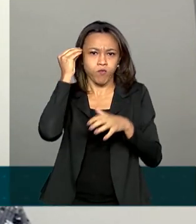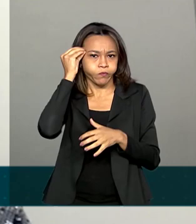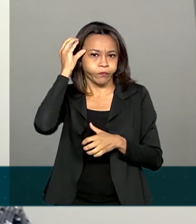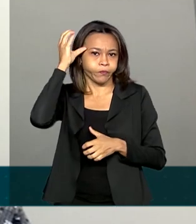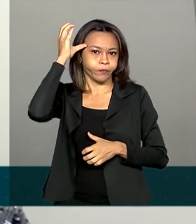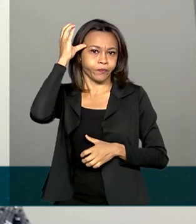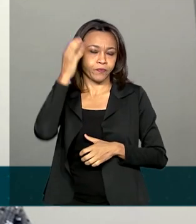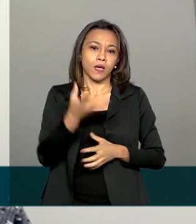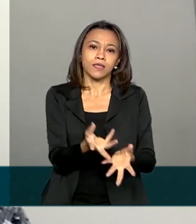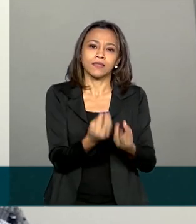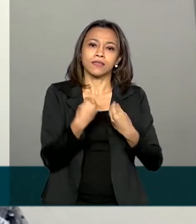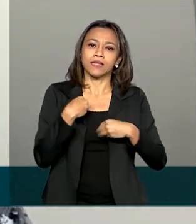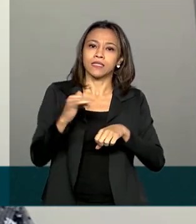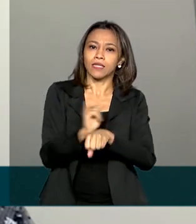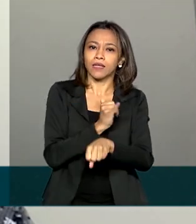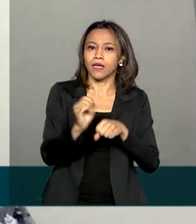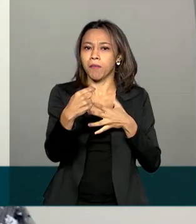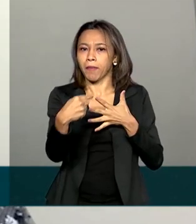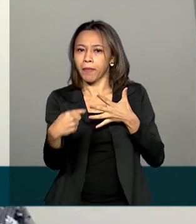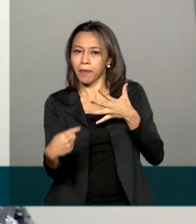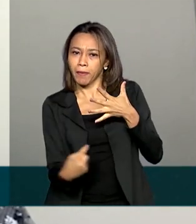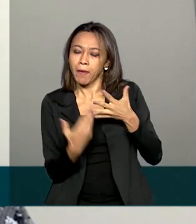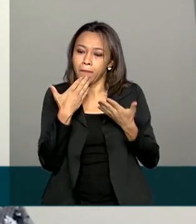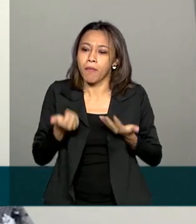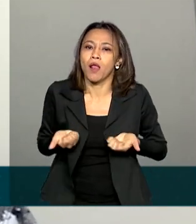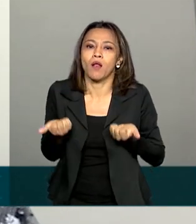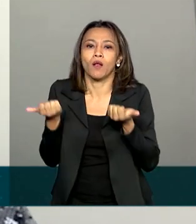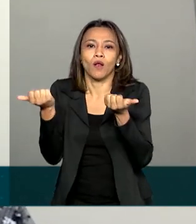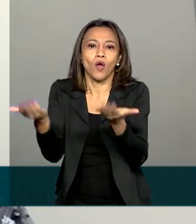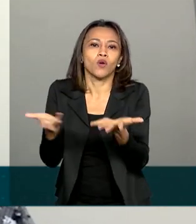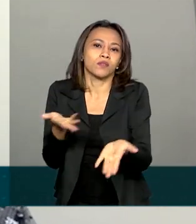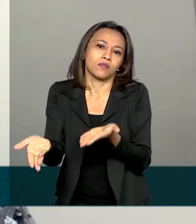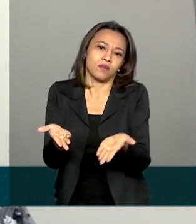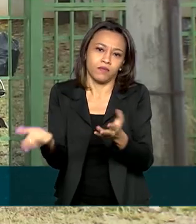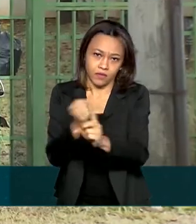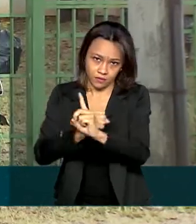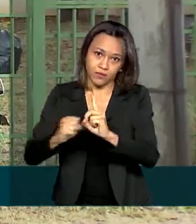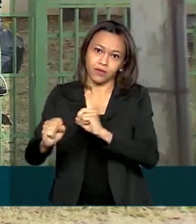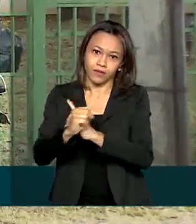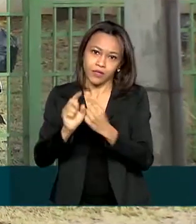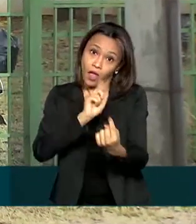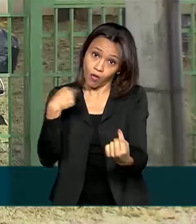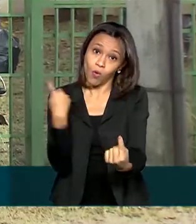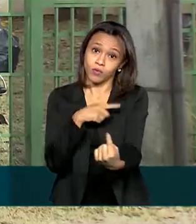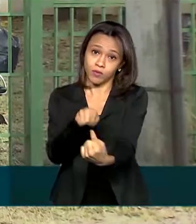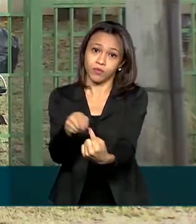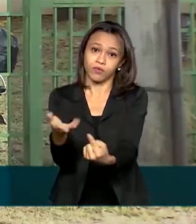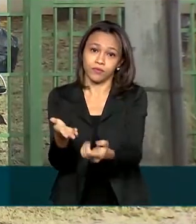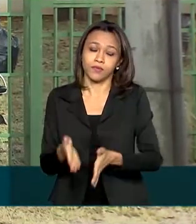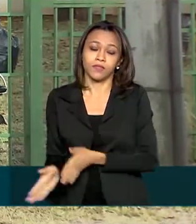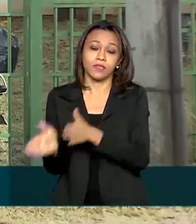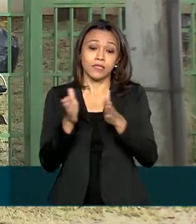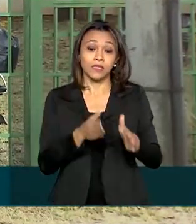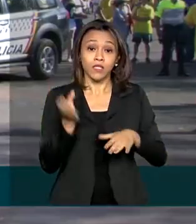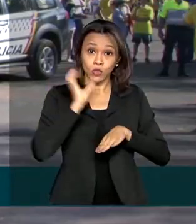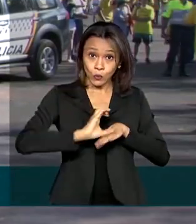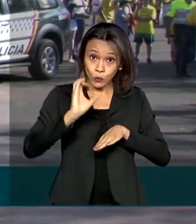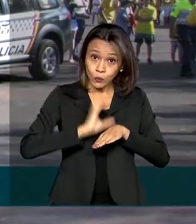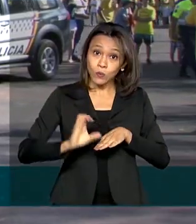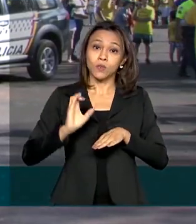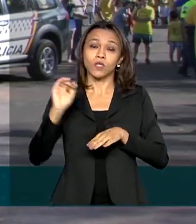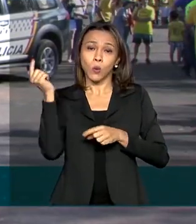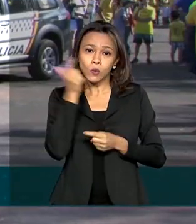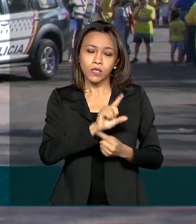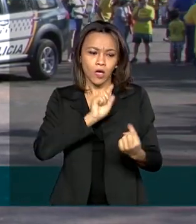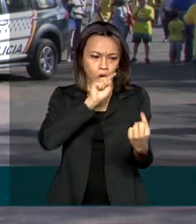ferramentas para, com isso, prestar um melhor serviço à nossa sociedade, que é a nossa finalidade. E para que os cursos realmente atendam às